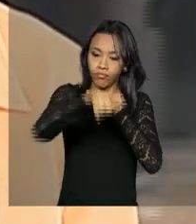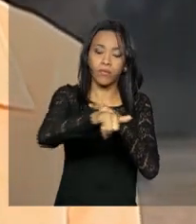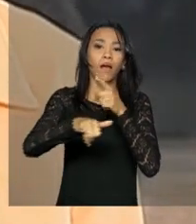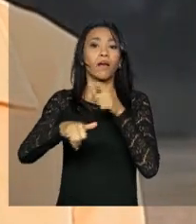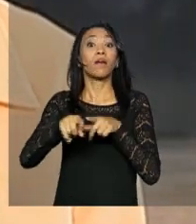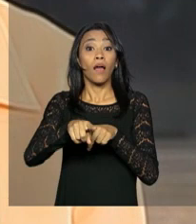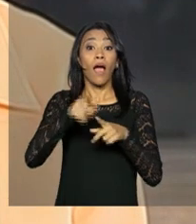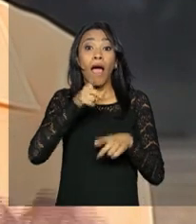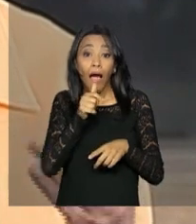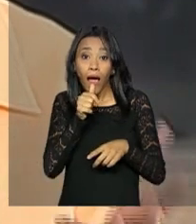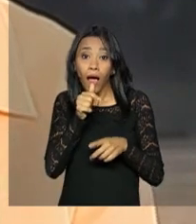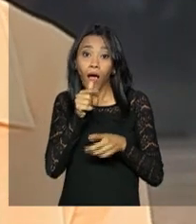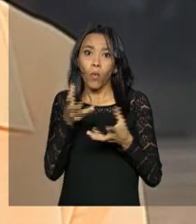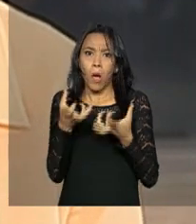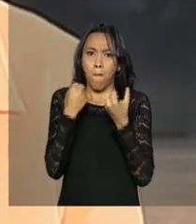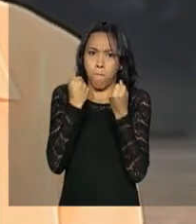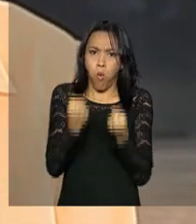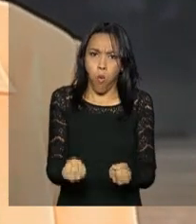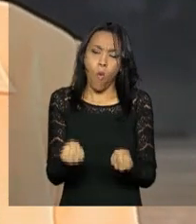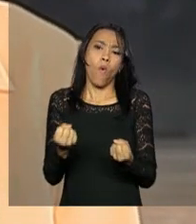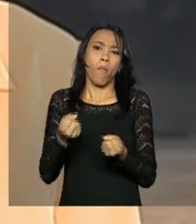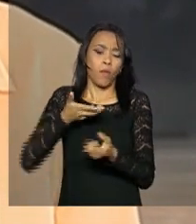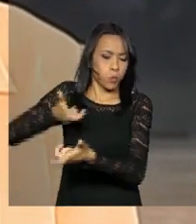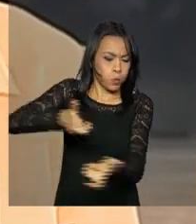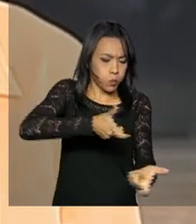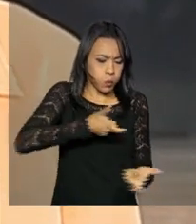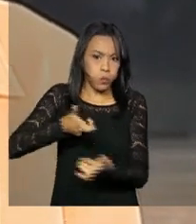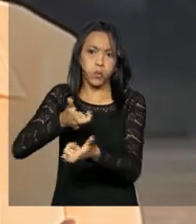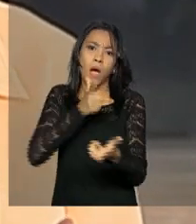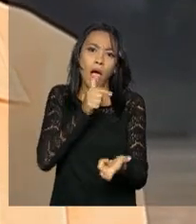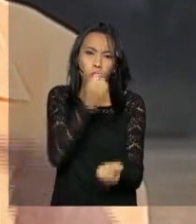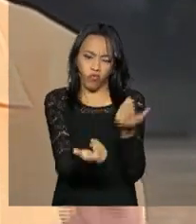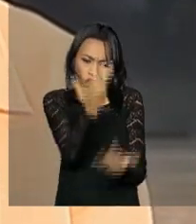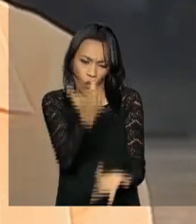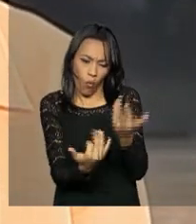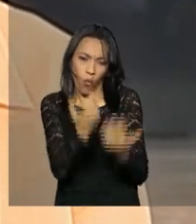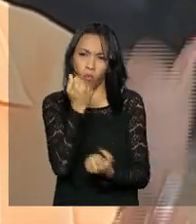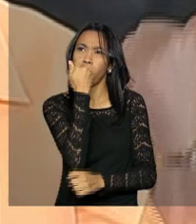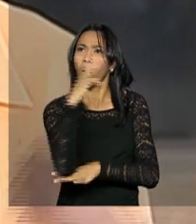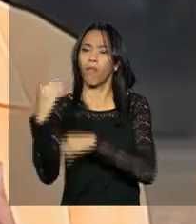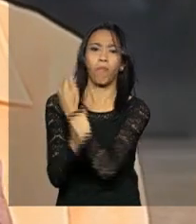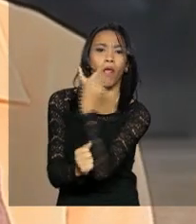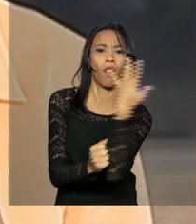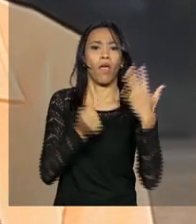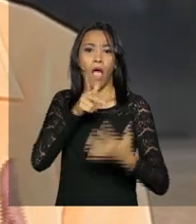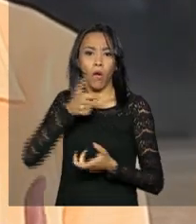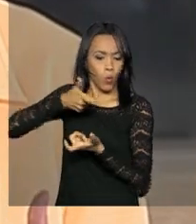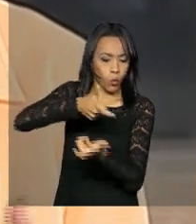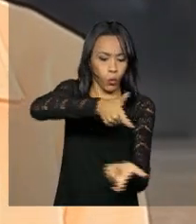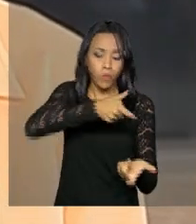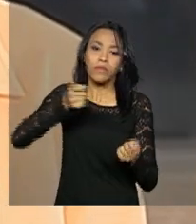é um avião também que transporta tropa, um avião que transporta equipamentos. Dentro do avião